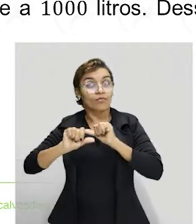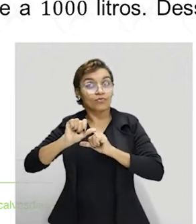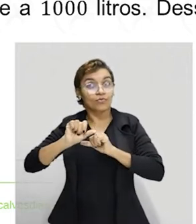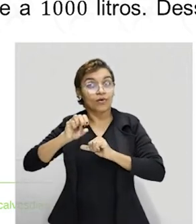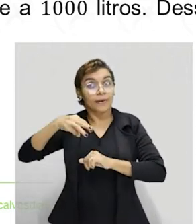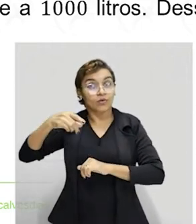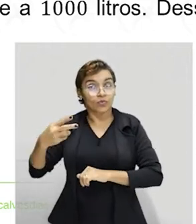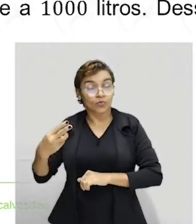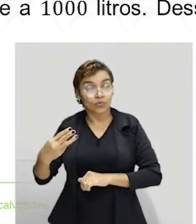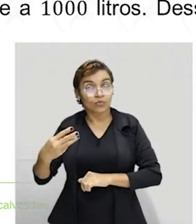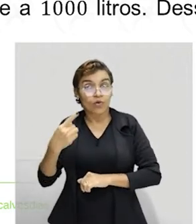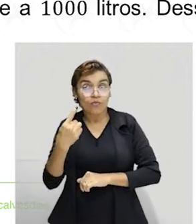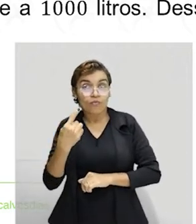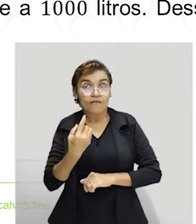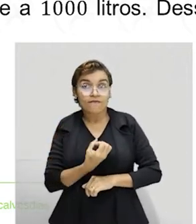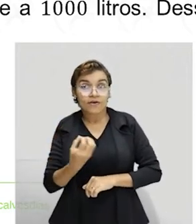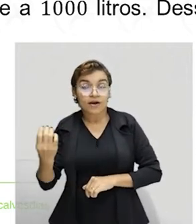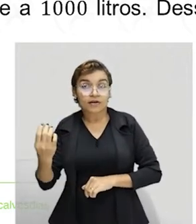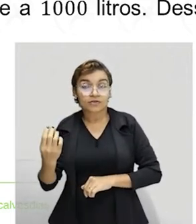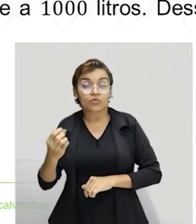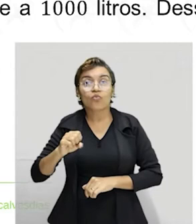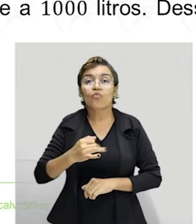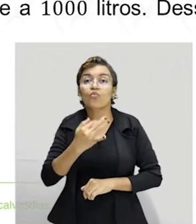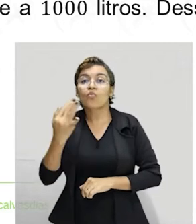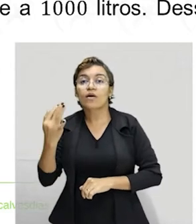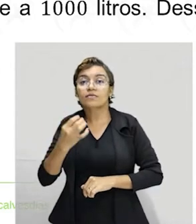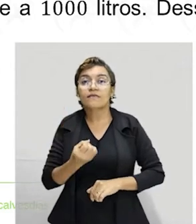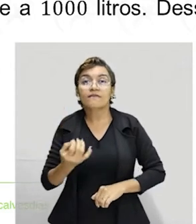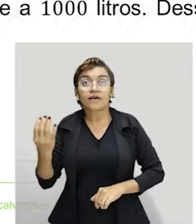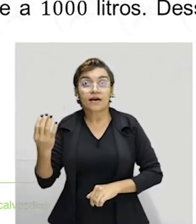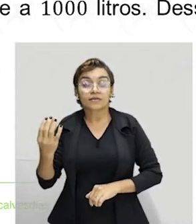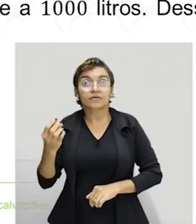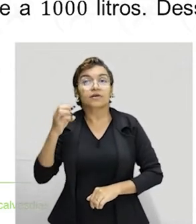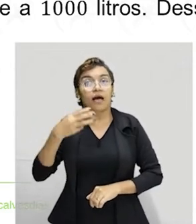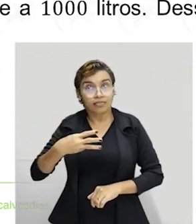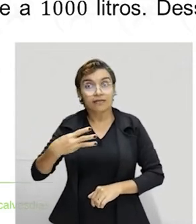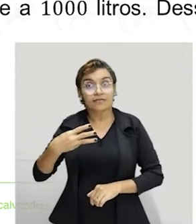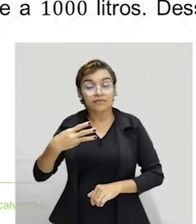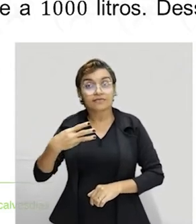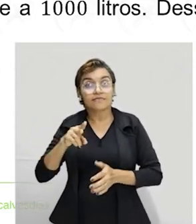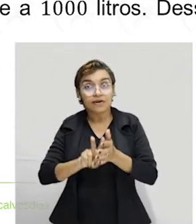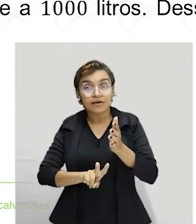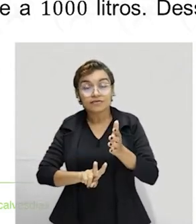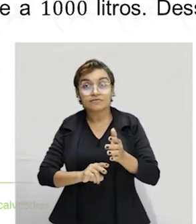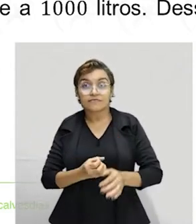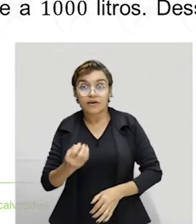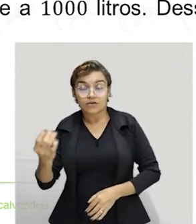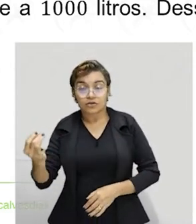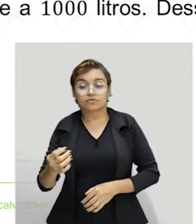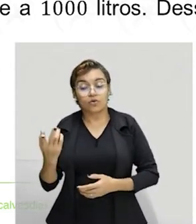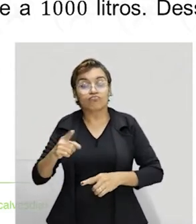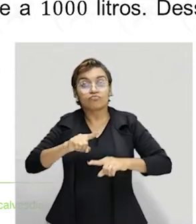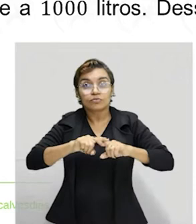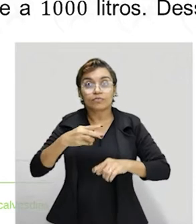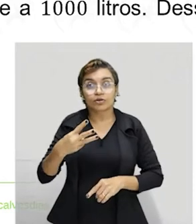cúbico era somente uma viagem? A carreta vai dar quantas viagens? Três. Então, aqui, ó, eu já multiplico por três